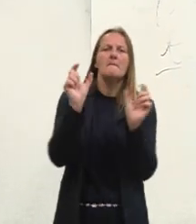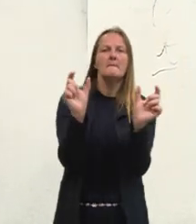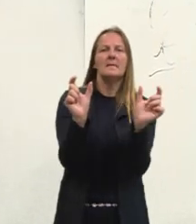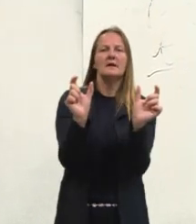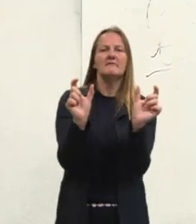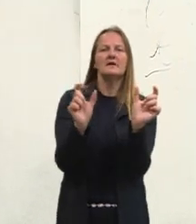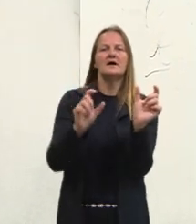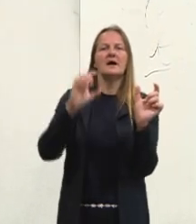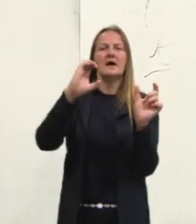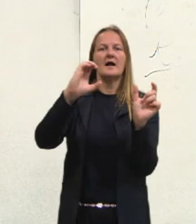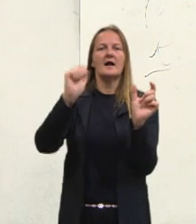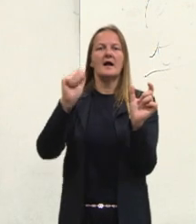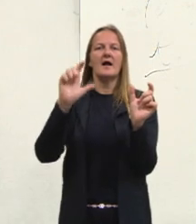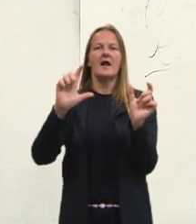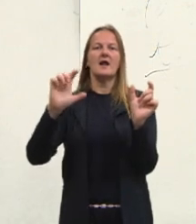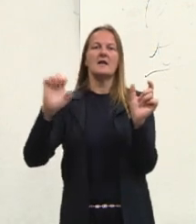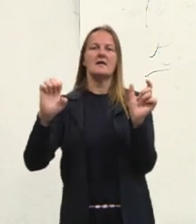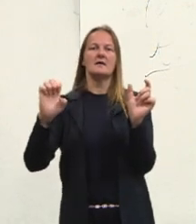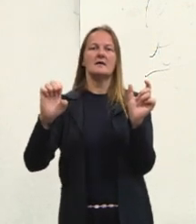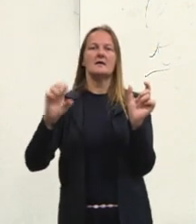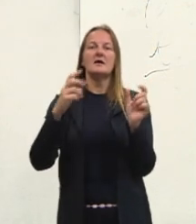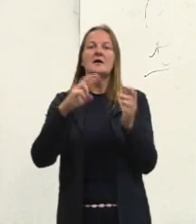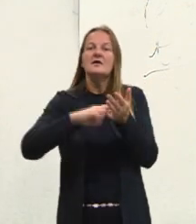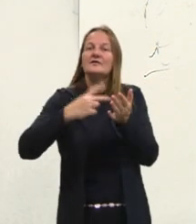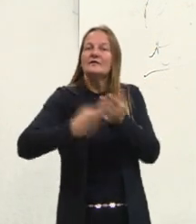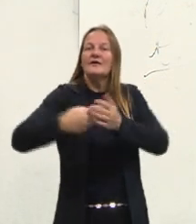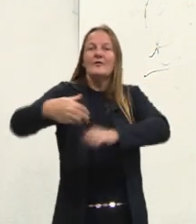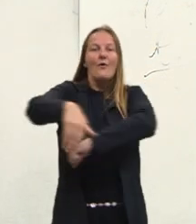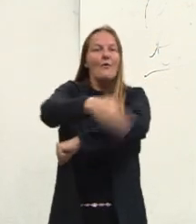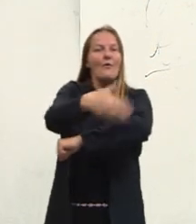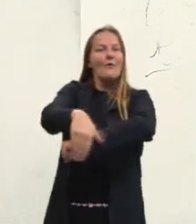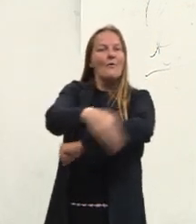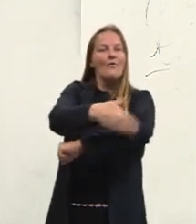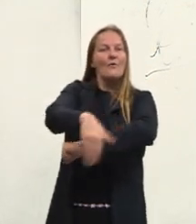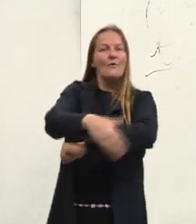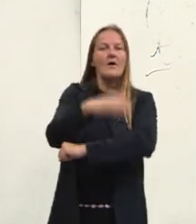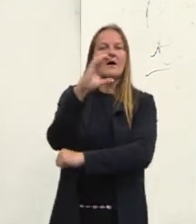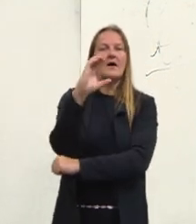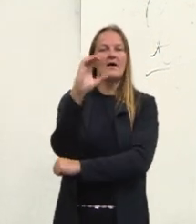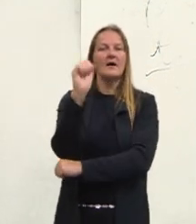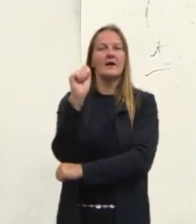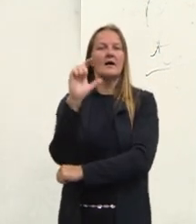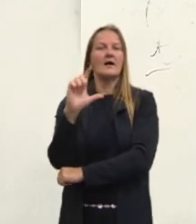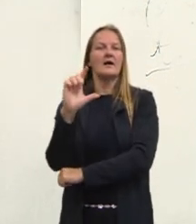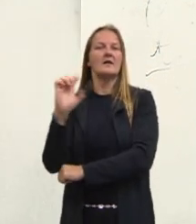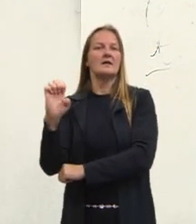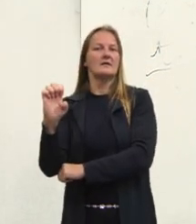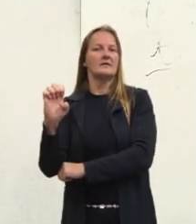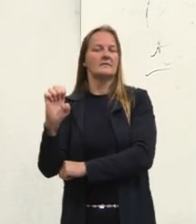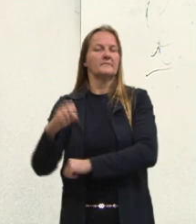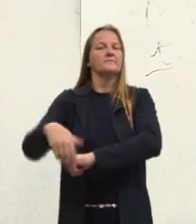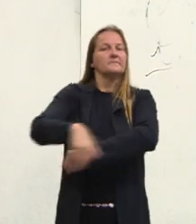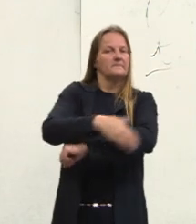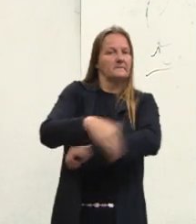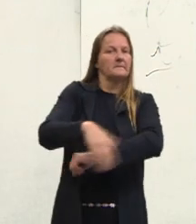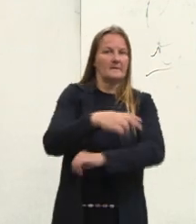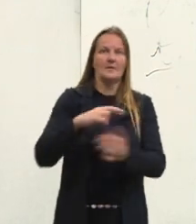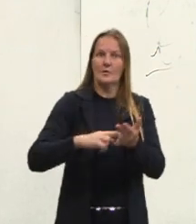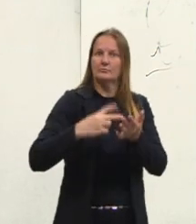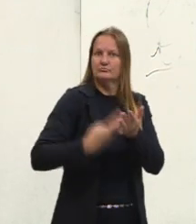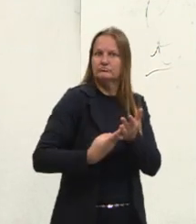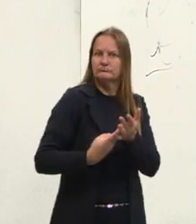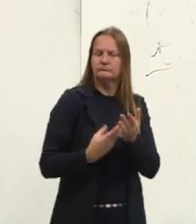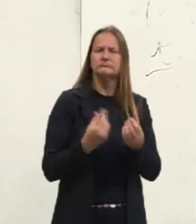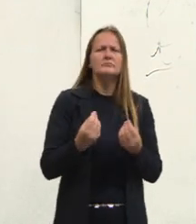CALIE, que significa rua, dependendo da região, dependendo do país, vai utilizar